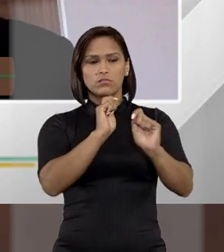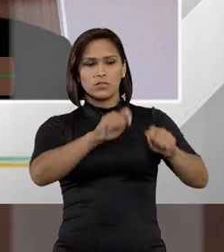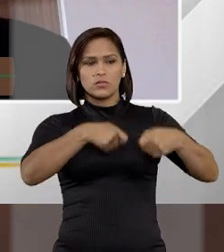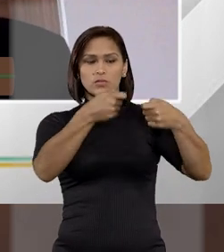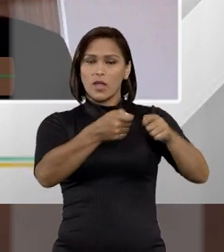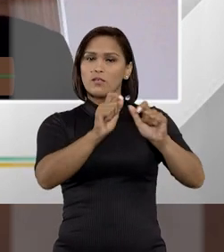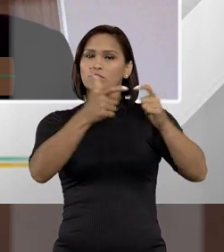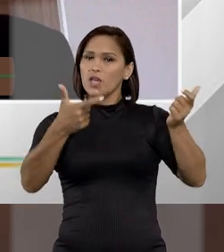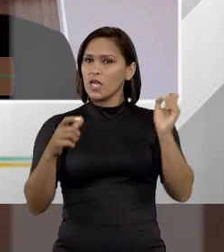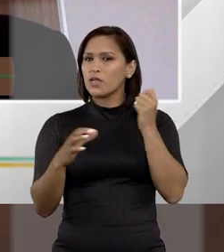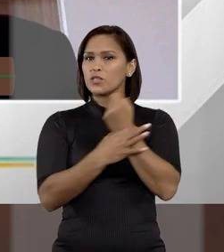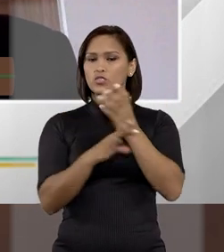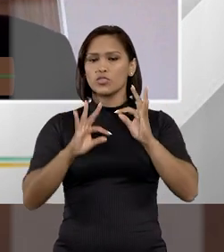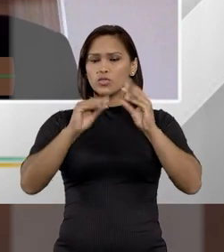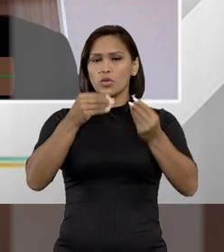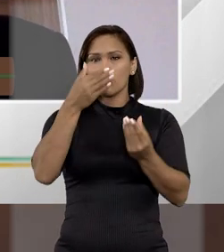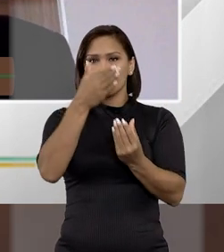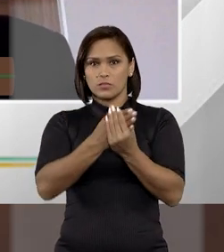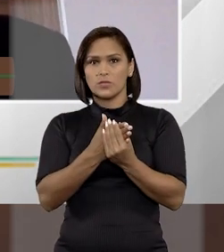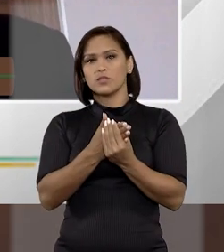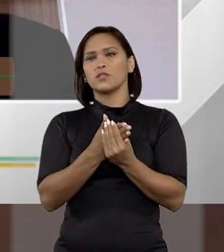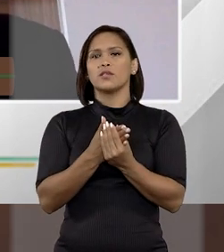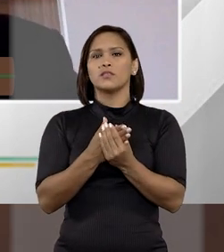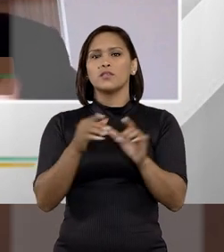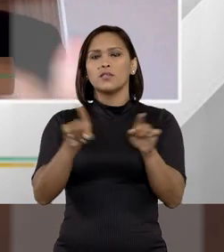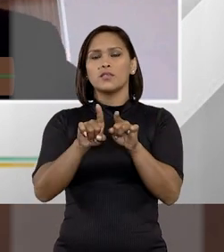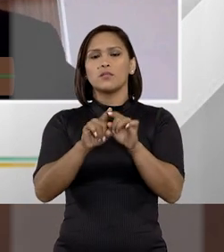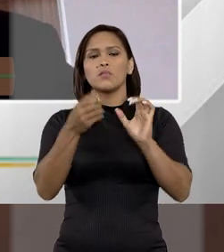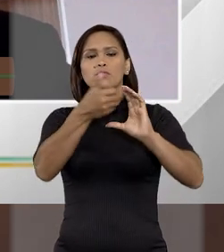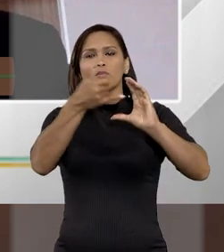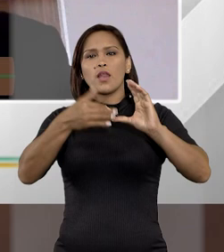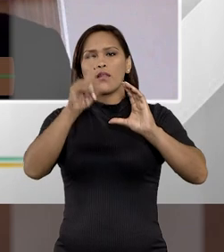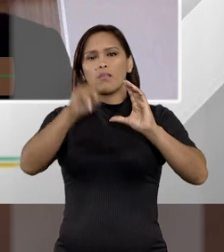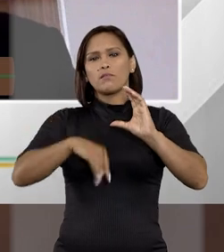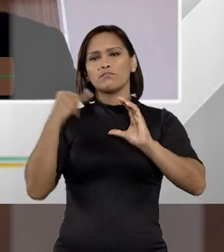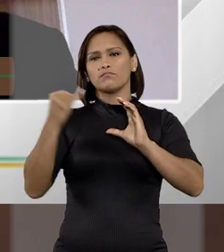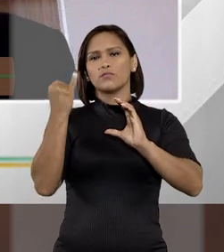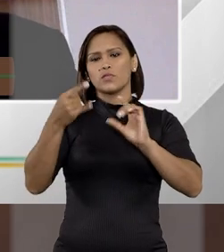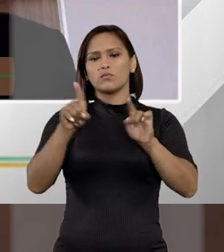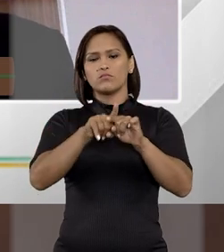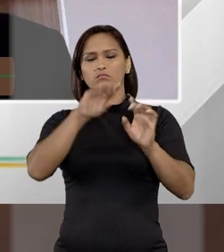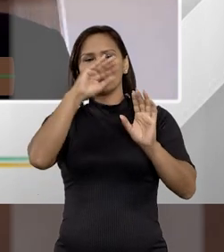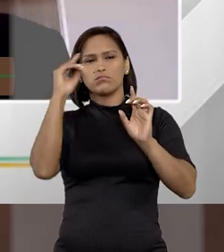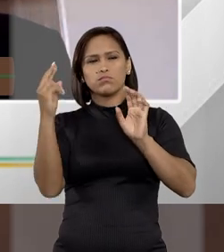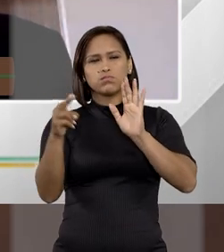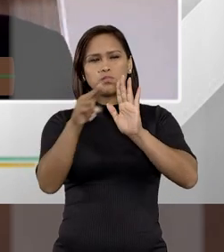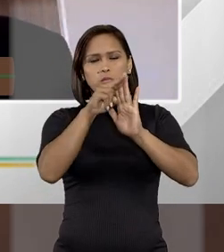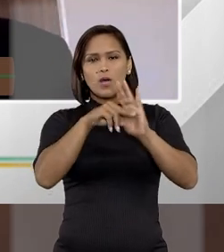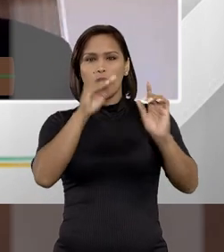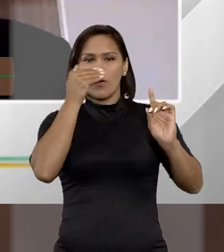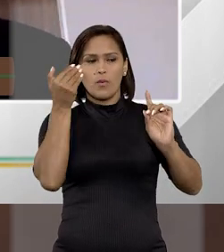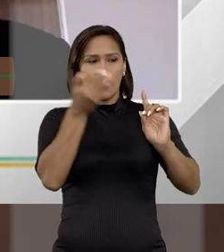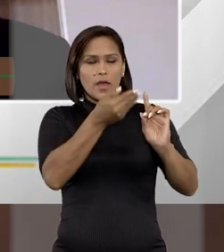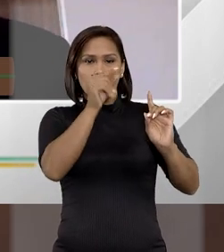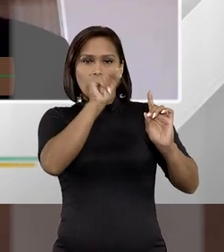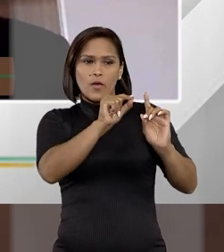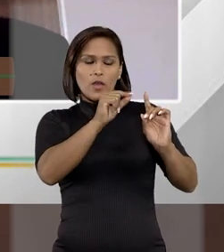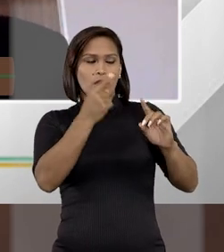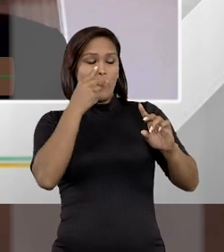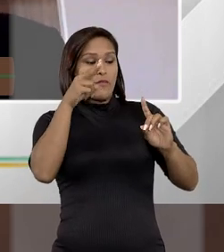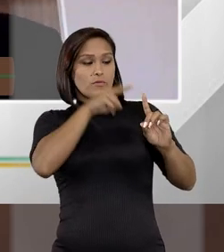ampla defesa também como garantia de todo o processo, também é uma característica fundamental do sistema acusatório, o réu sendo